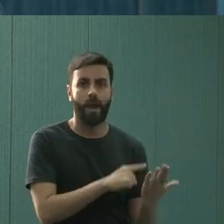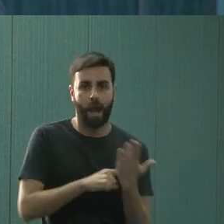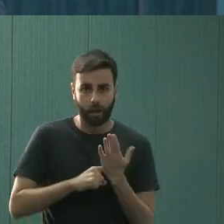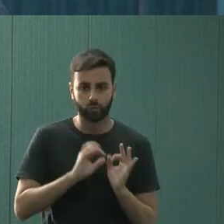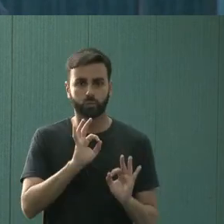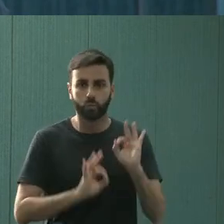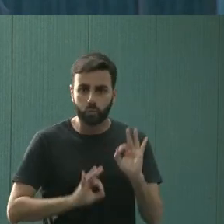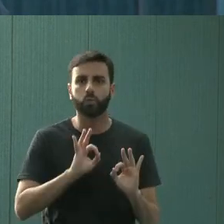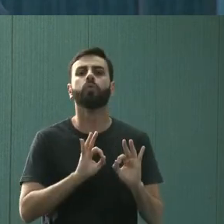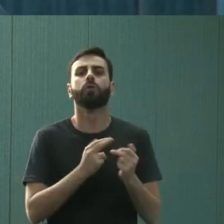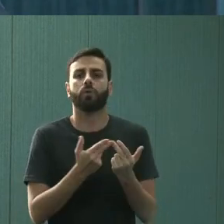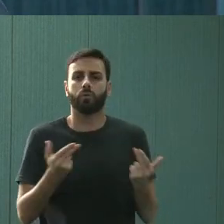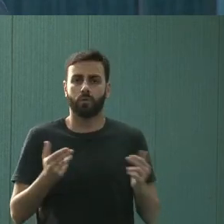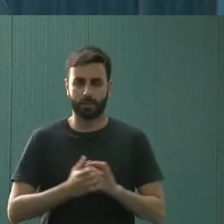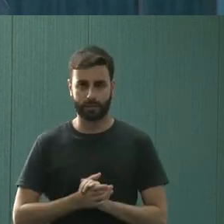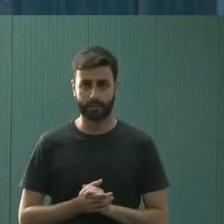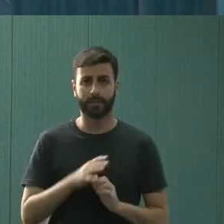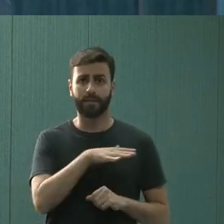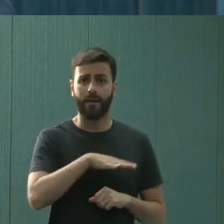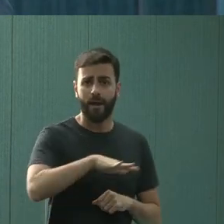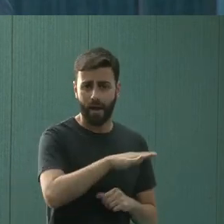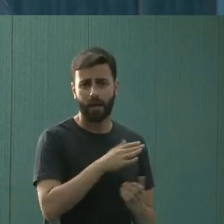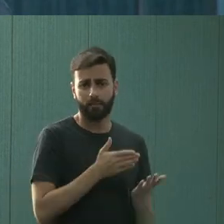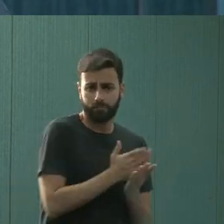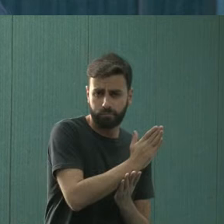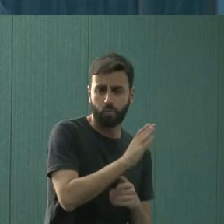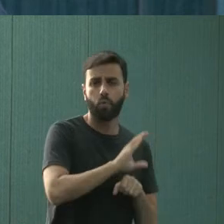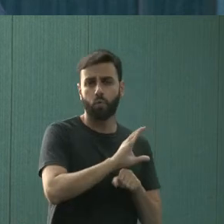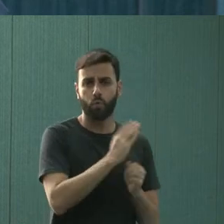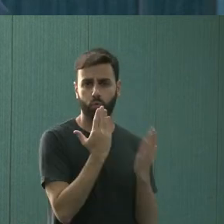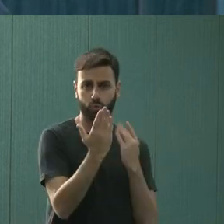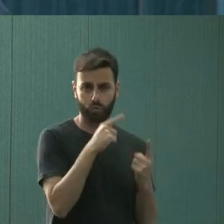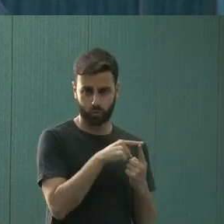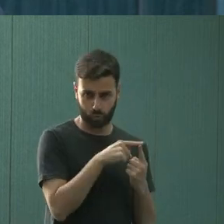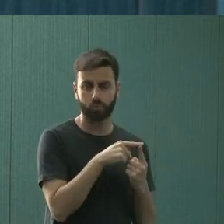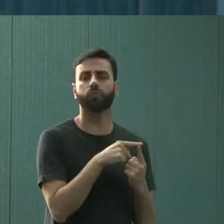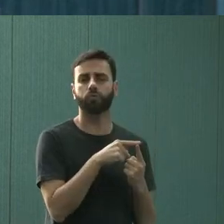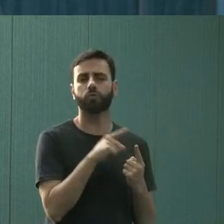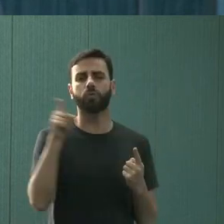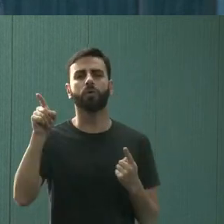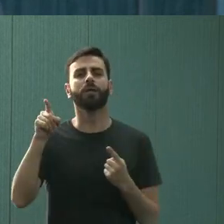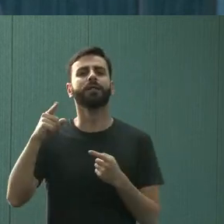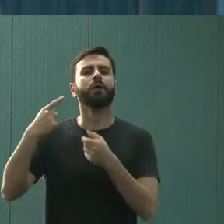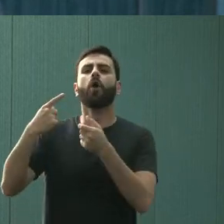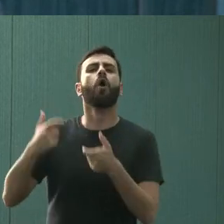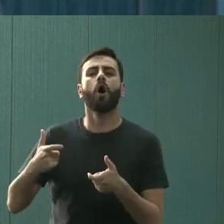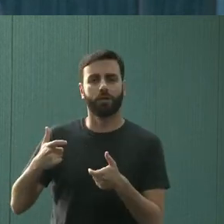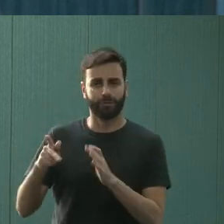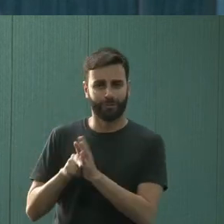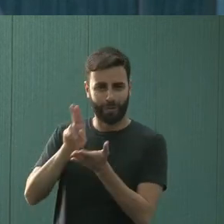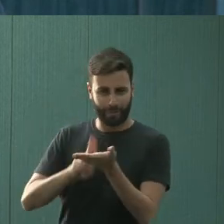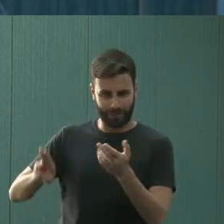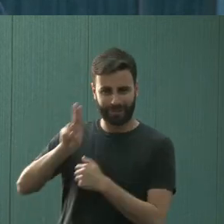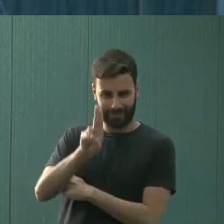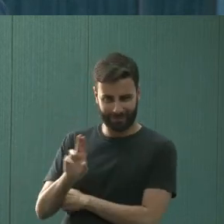do setor. Então, gente tem estagiários da psicologia, que são estudantes de final de curso lá da Univisosa.